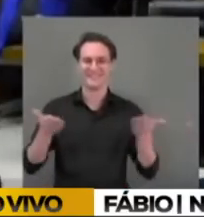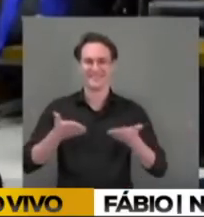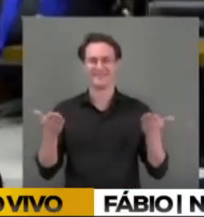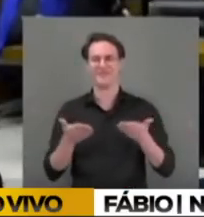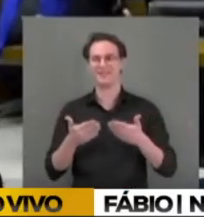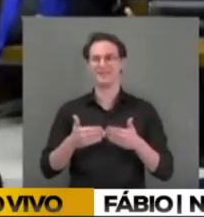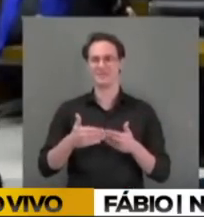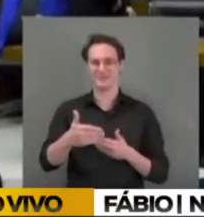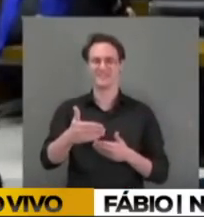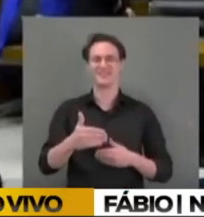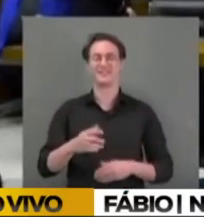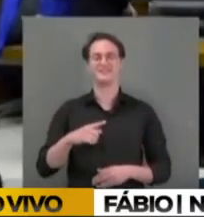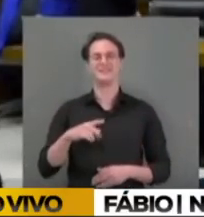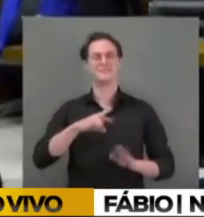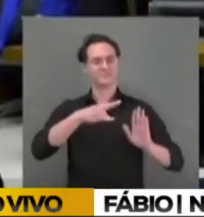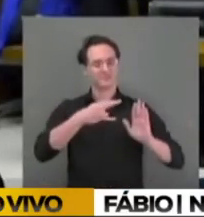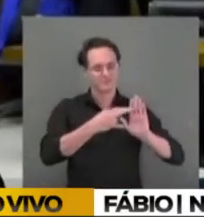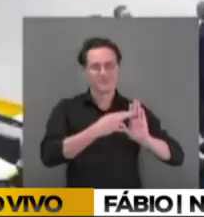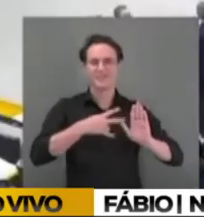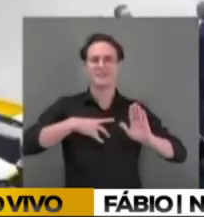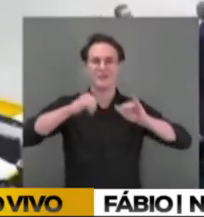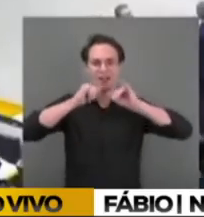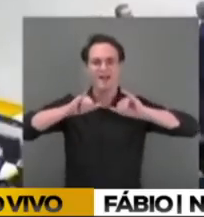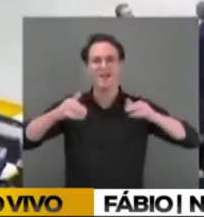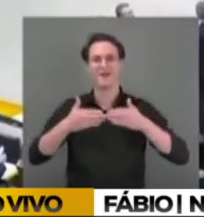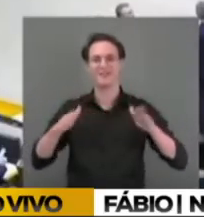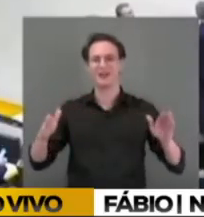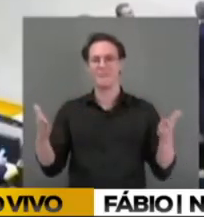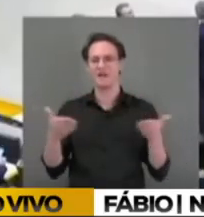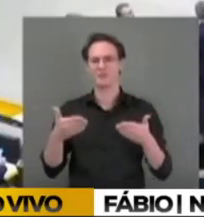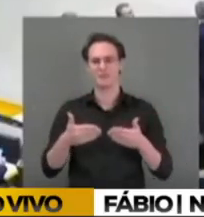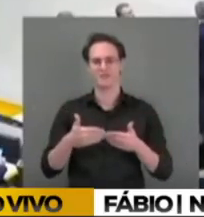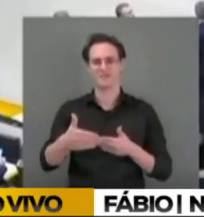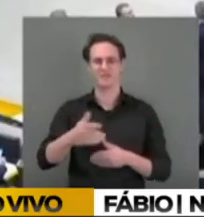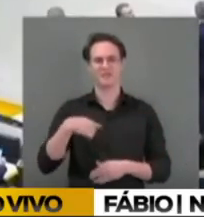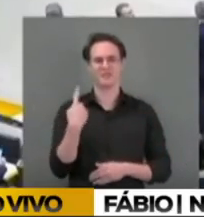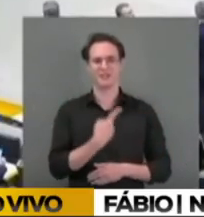A número regimental declaro aberta a sessão.